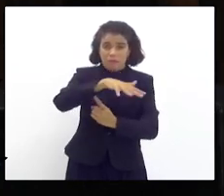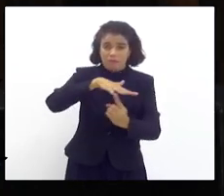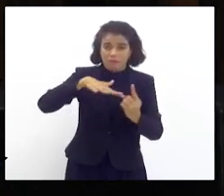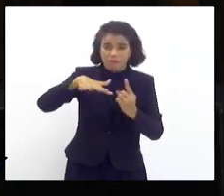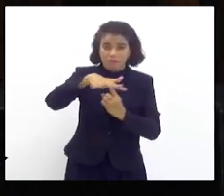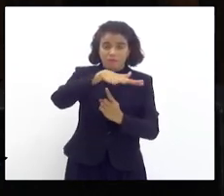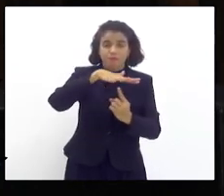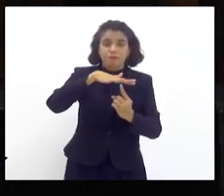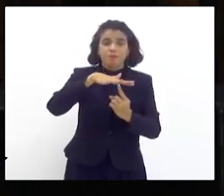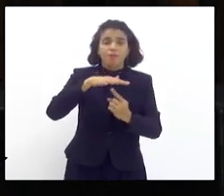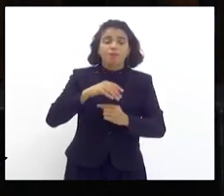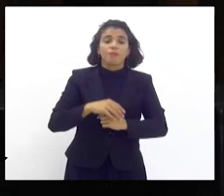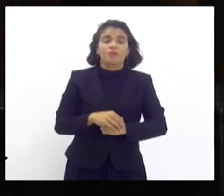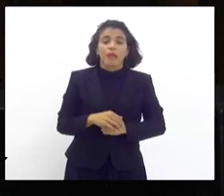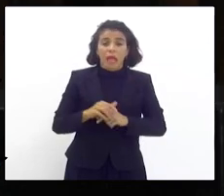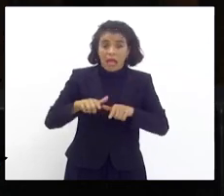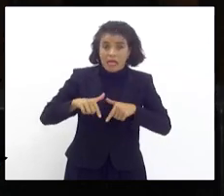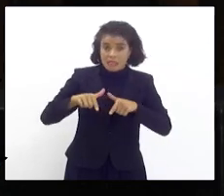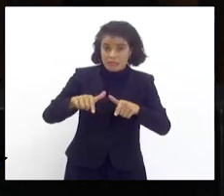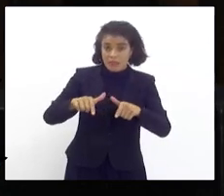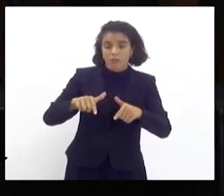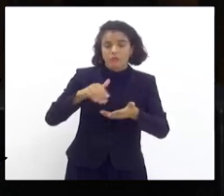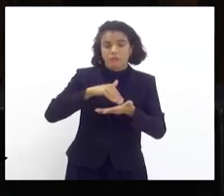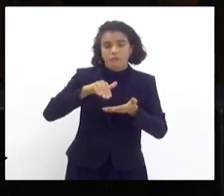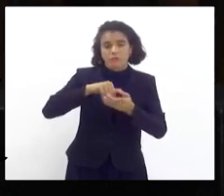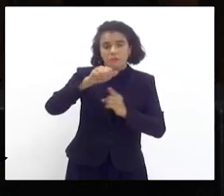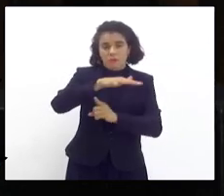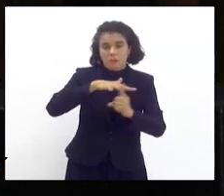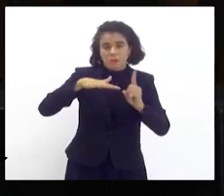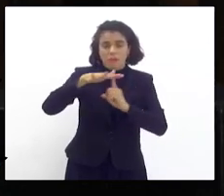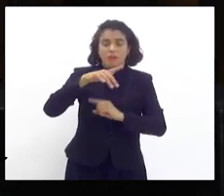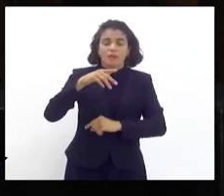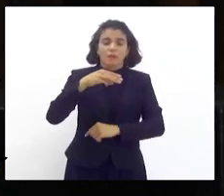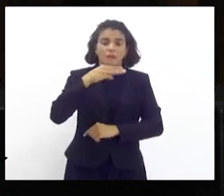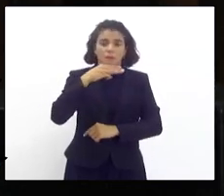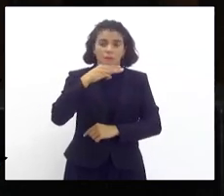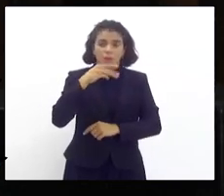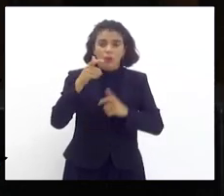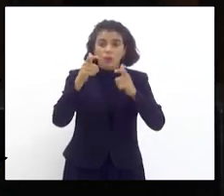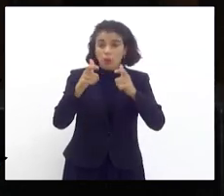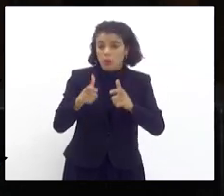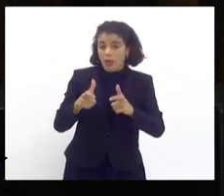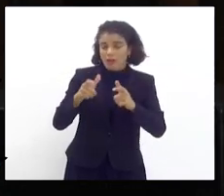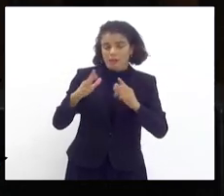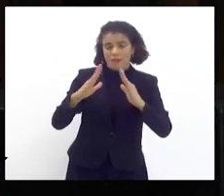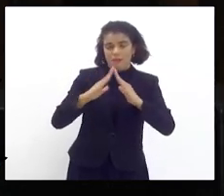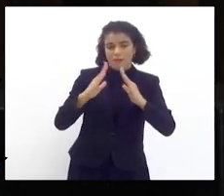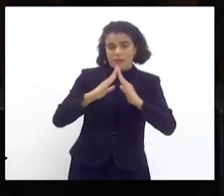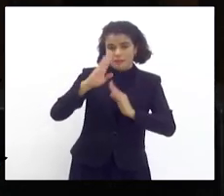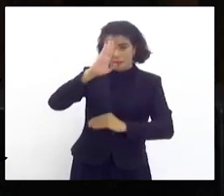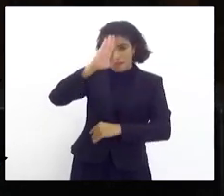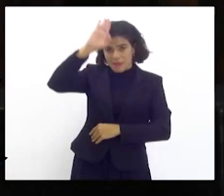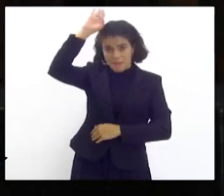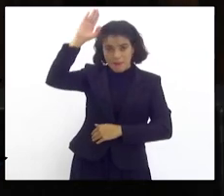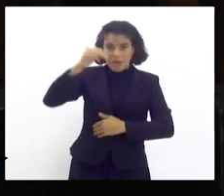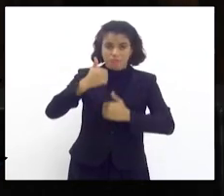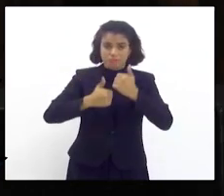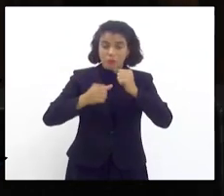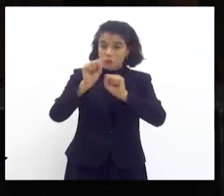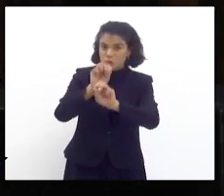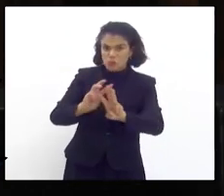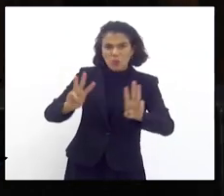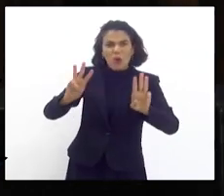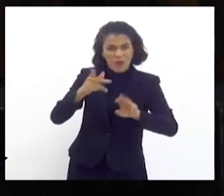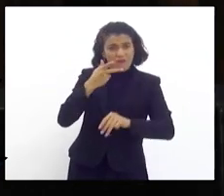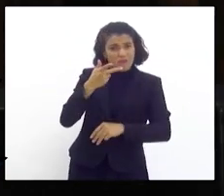o parlamentar classificou a ação da Secretaria de Meio Ambiente em uma gratiba na propriedade do jogador Neymar, como pirotecnia. Foi dessa